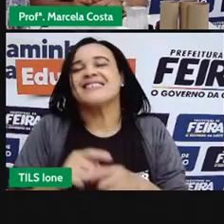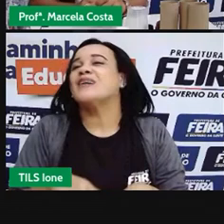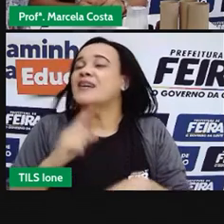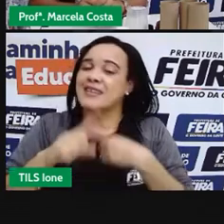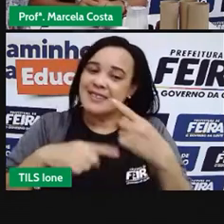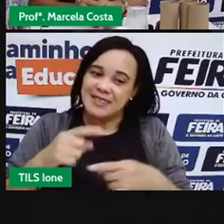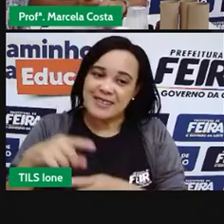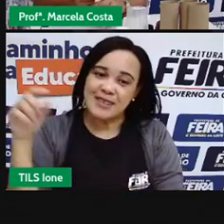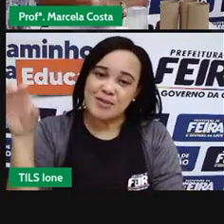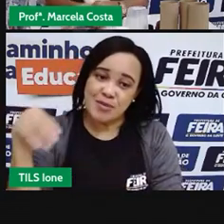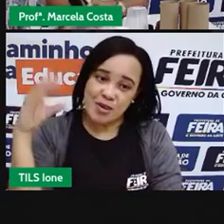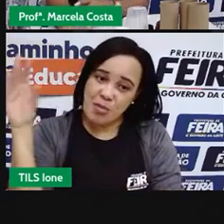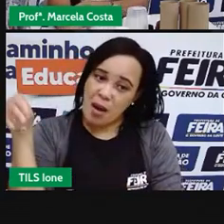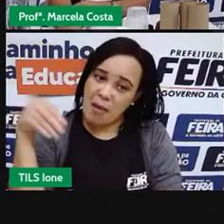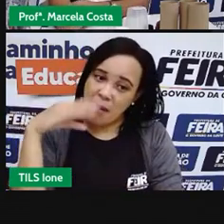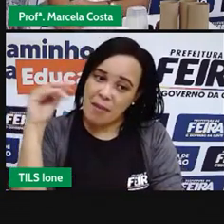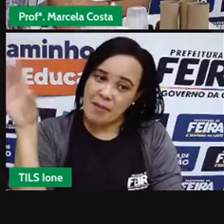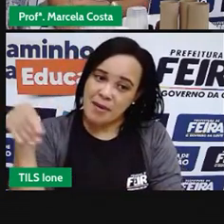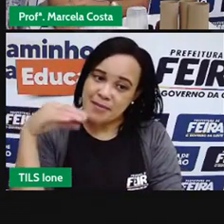o seu fantoche também.